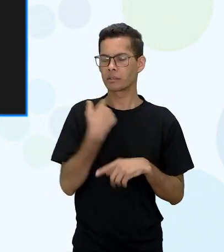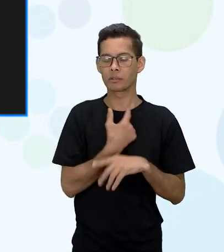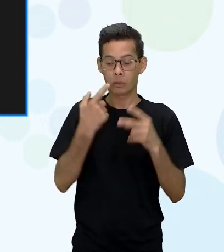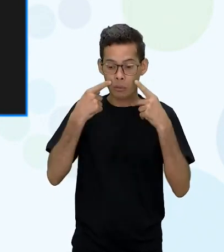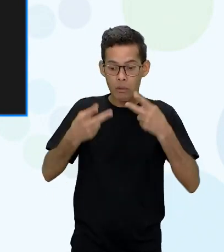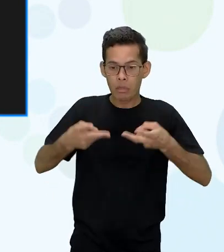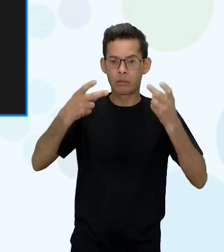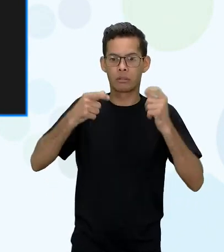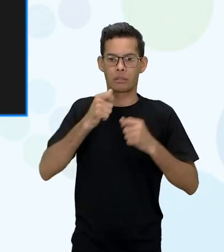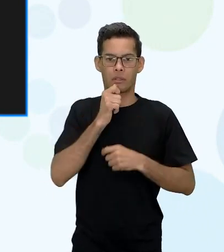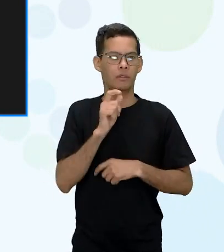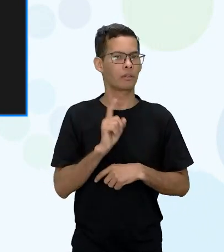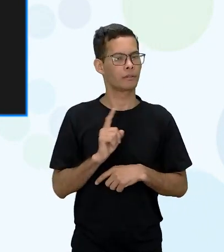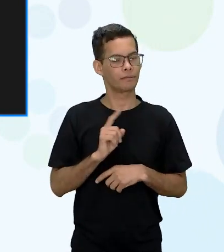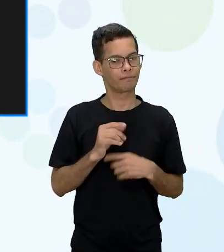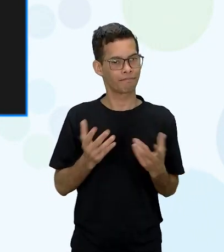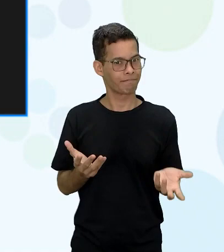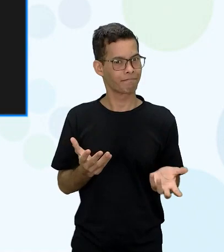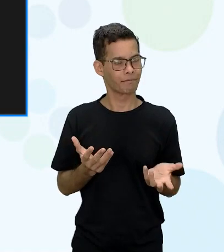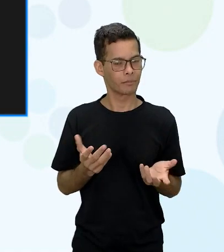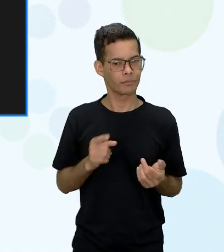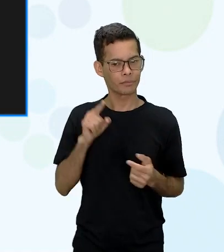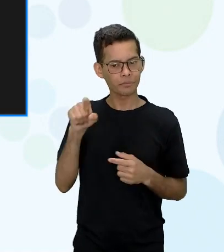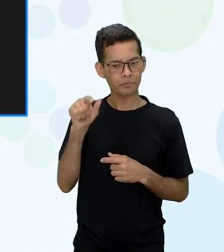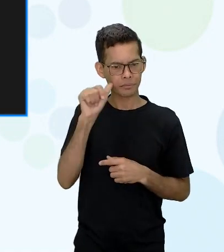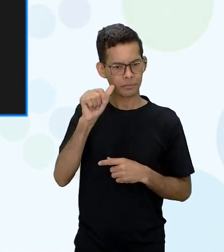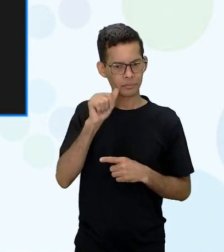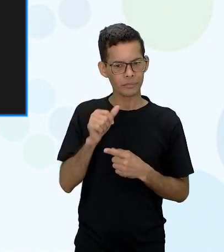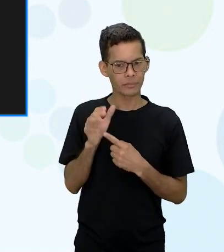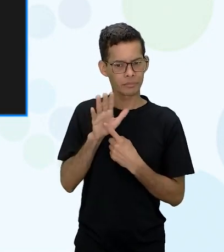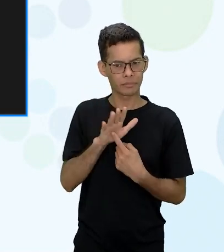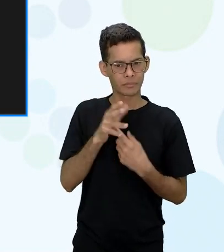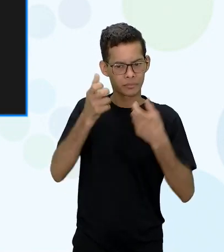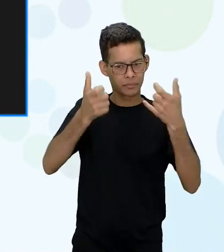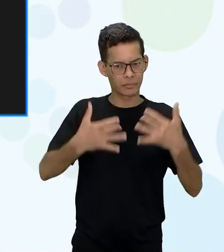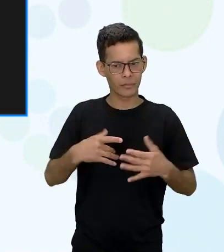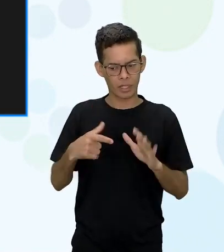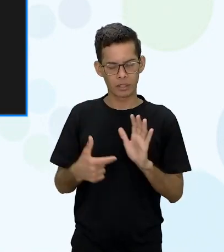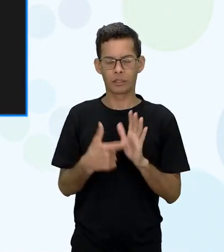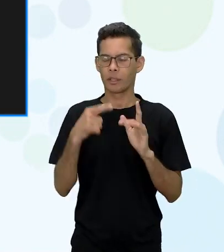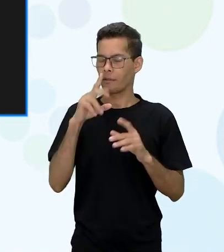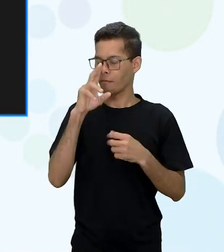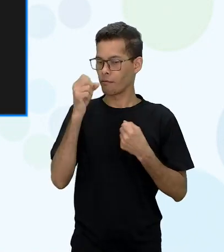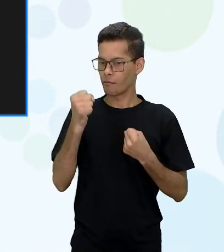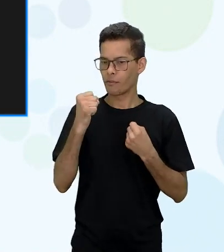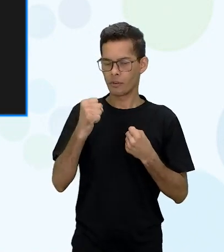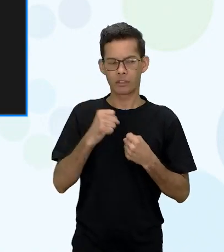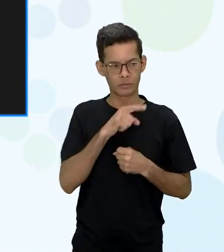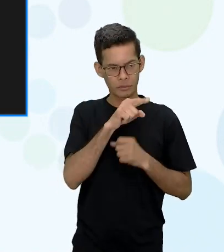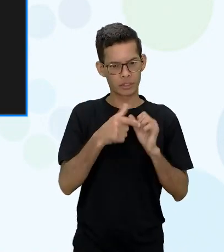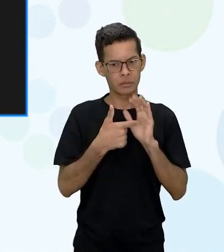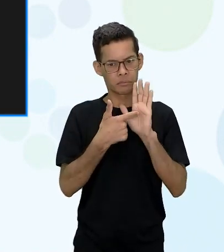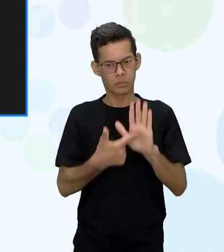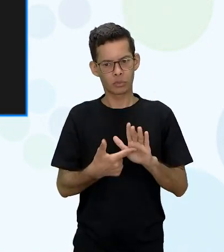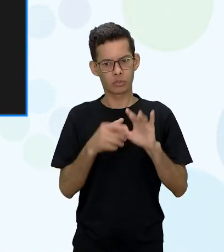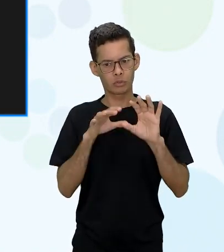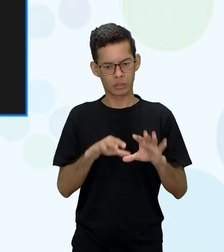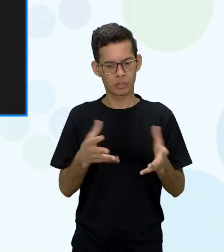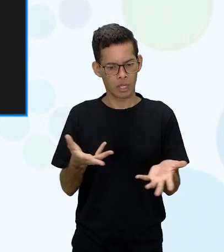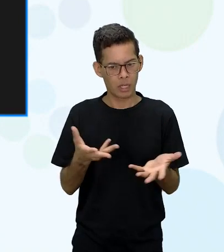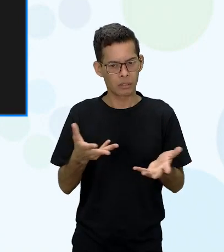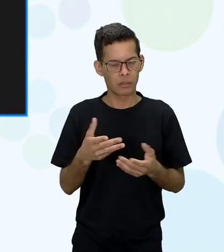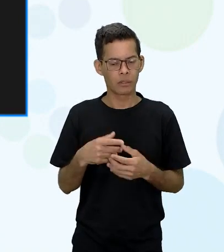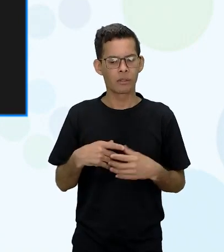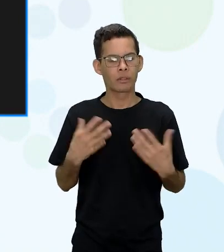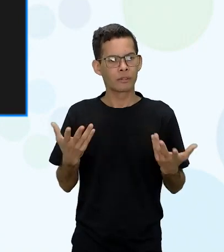na hora que ele que ela fala isso foi muito forte pra mim esse ponto e você trouxe isso agora quando